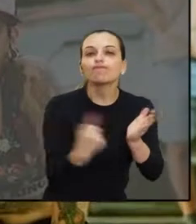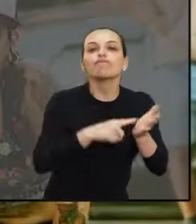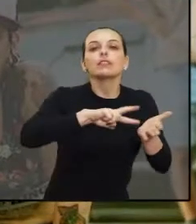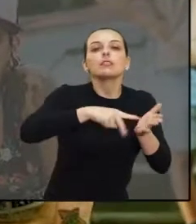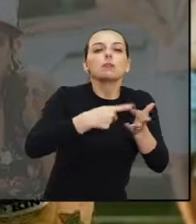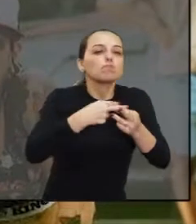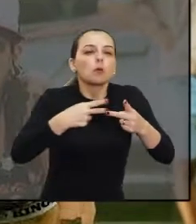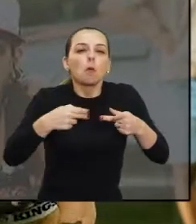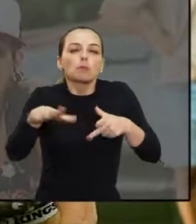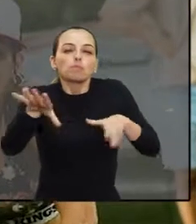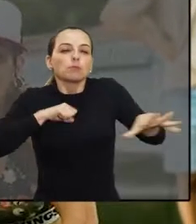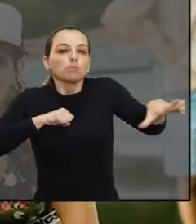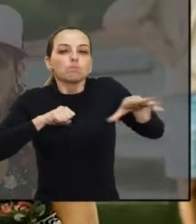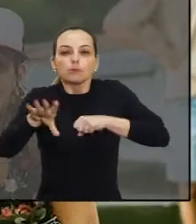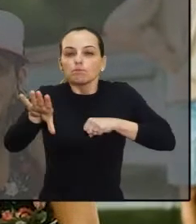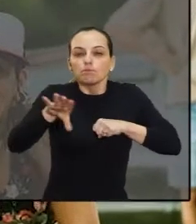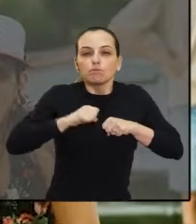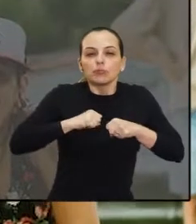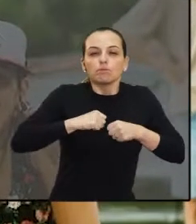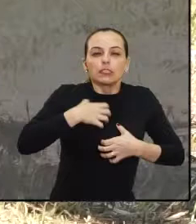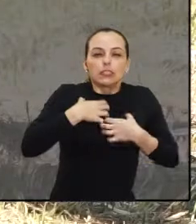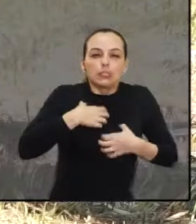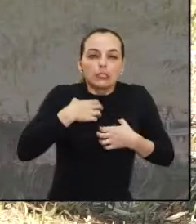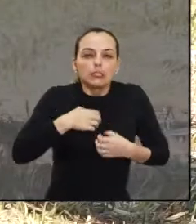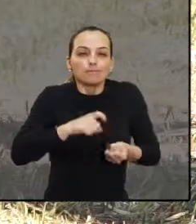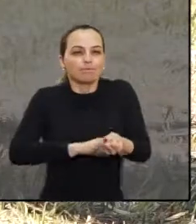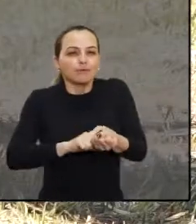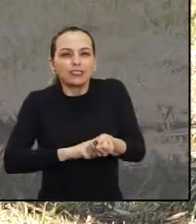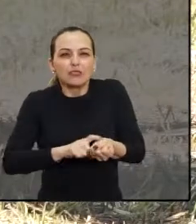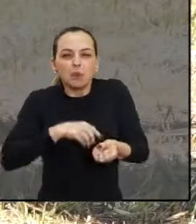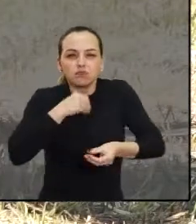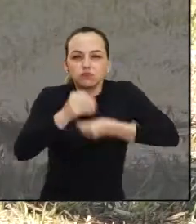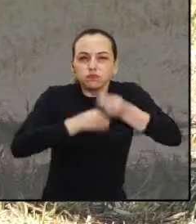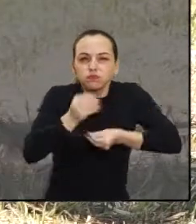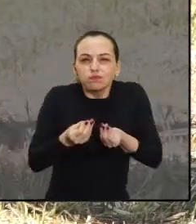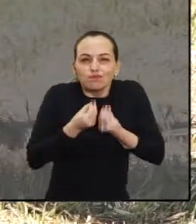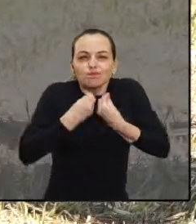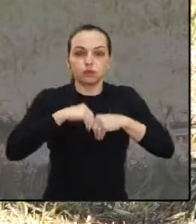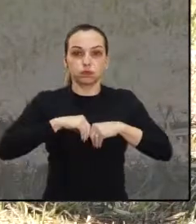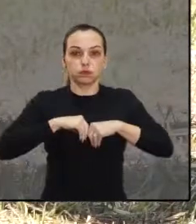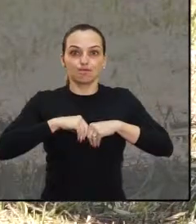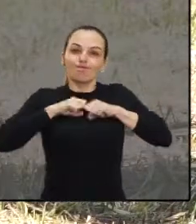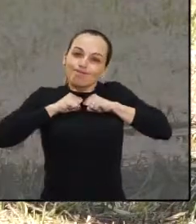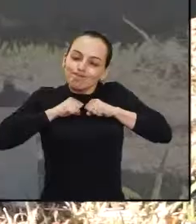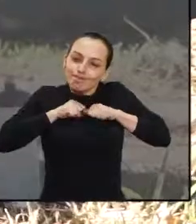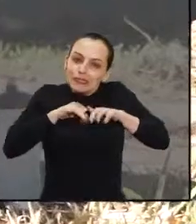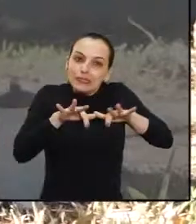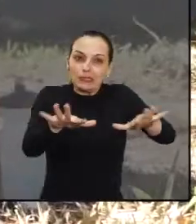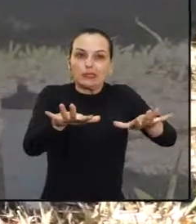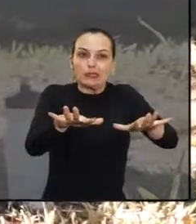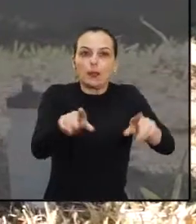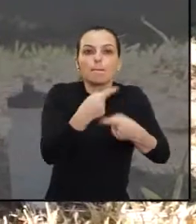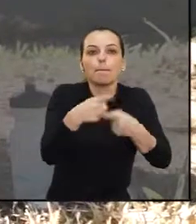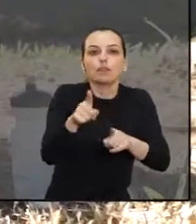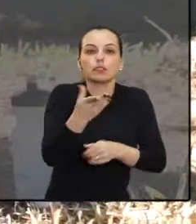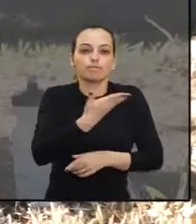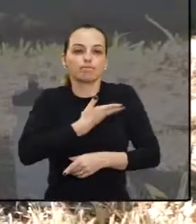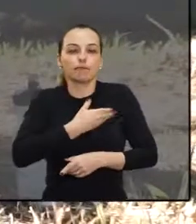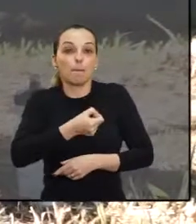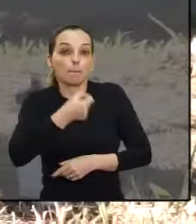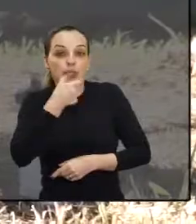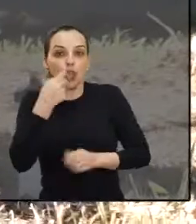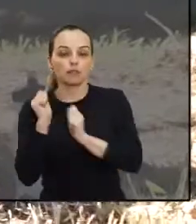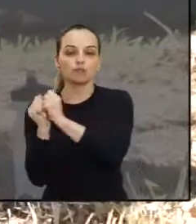os seus, querendo se divertir, querendo festejar, querendo transformar toda aquela raiva e angústia em